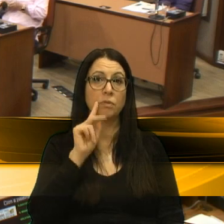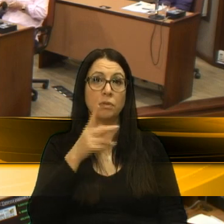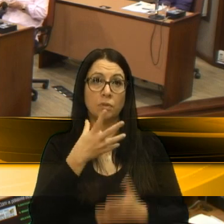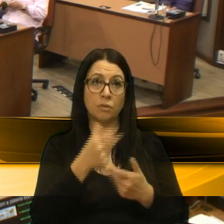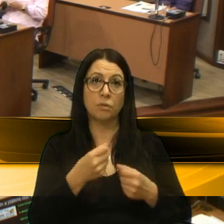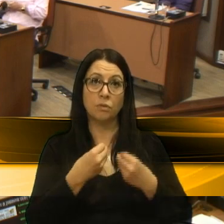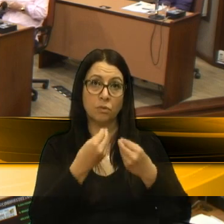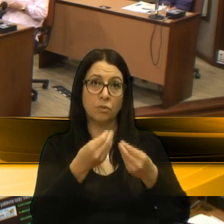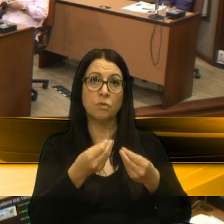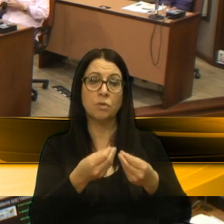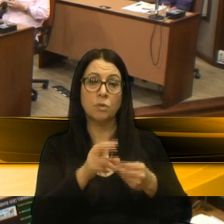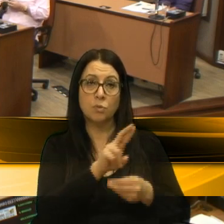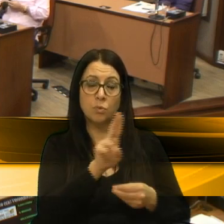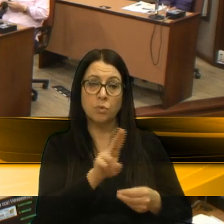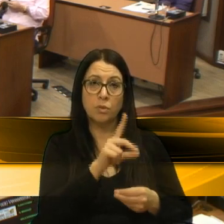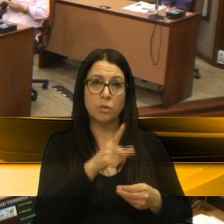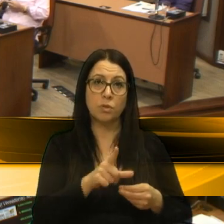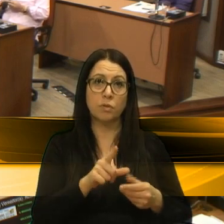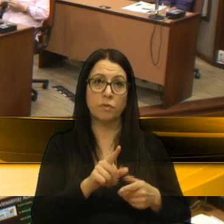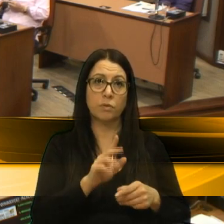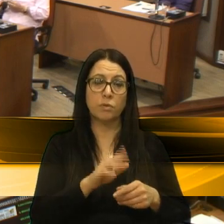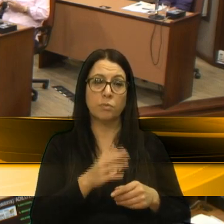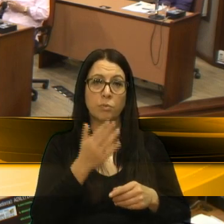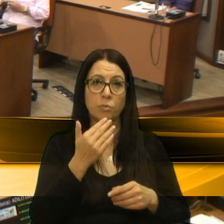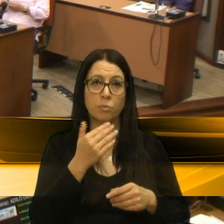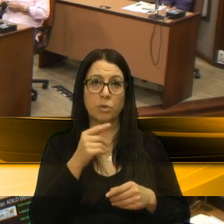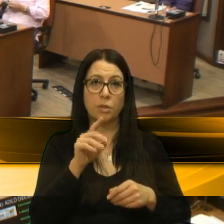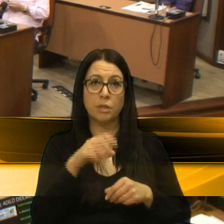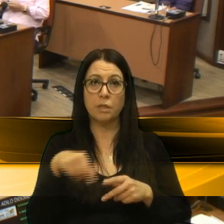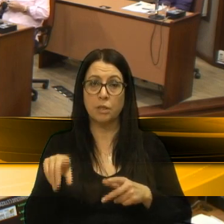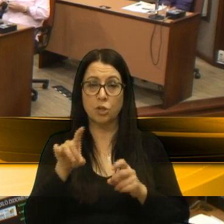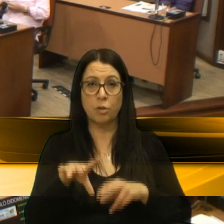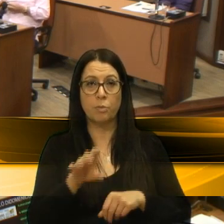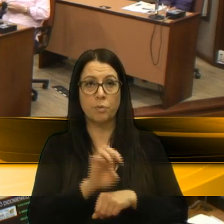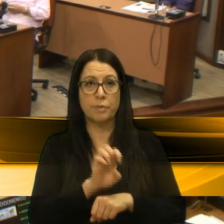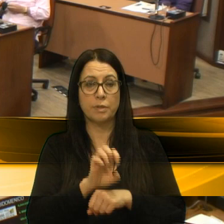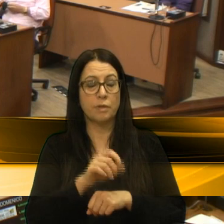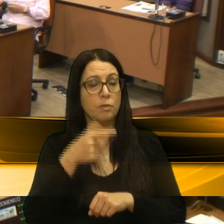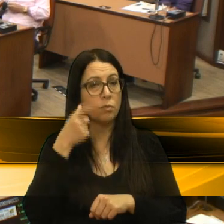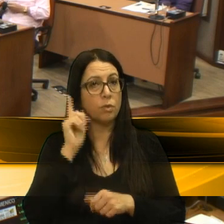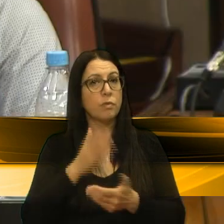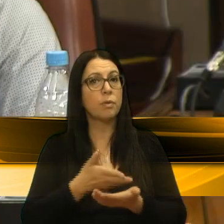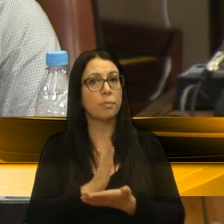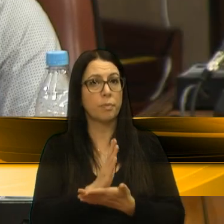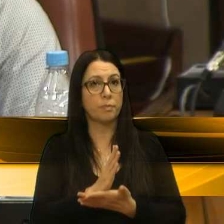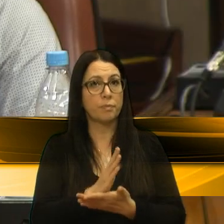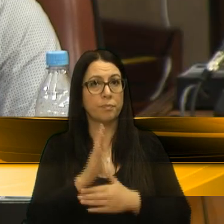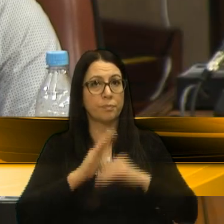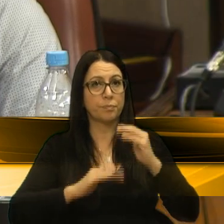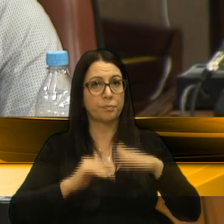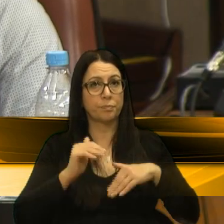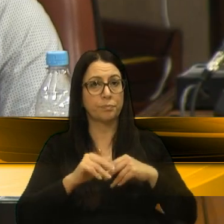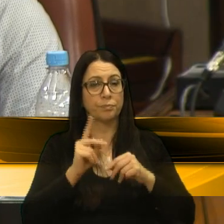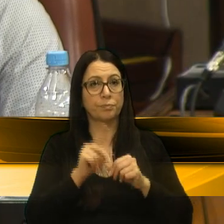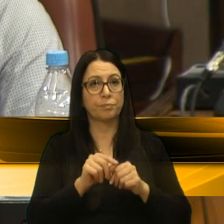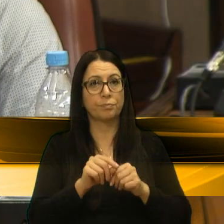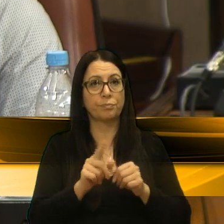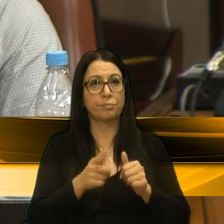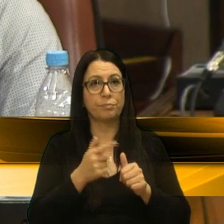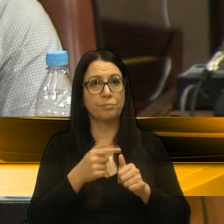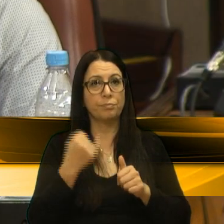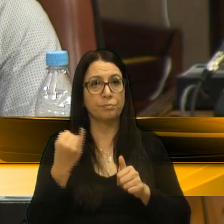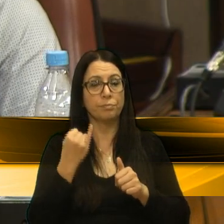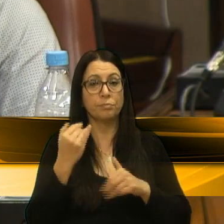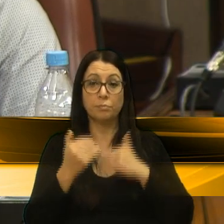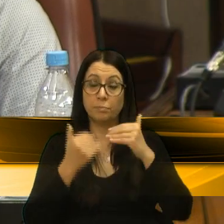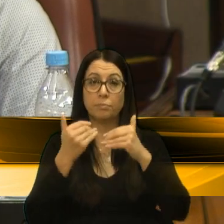doação e a reutilização de excedentes de alimentos no Estado. Foi aprovado ontem e, na prática, então, trata-se de um primeiro importante passo